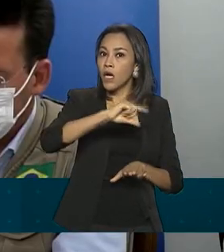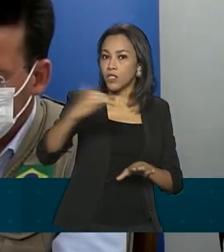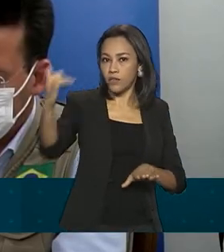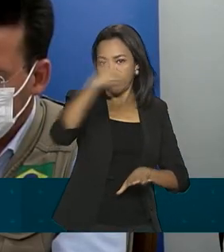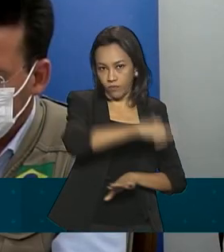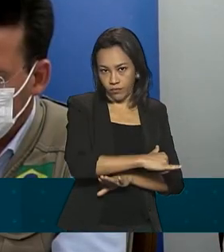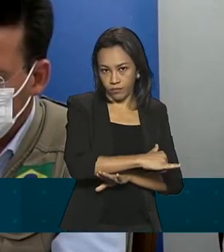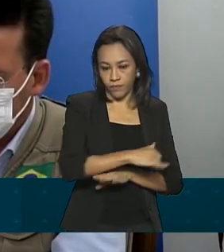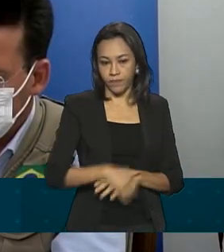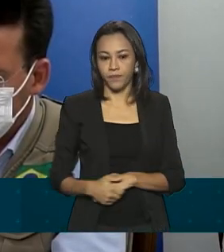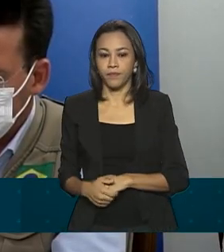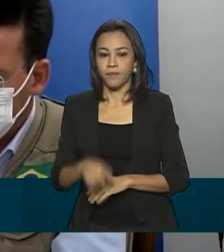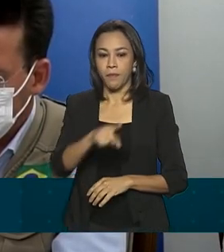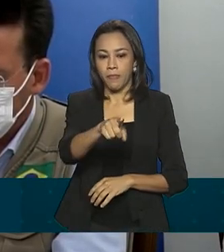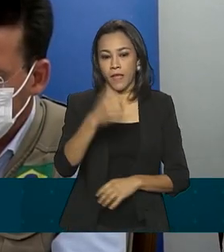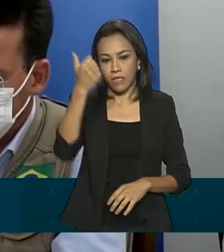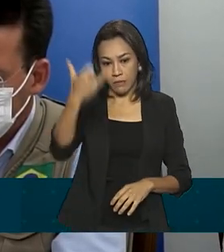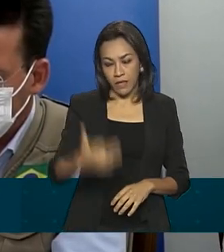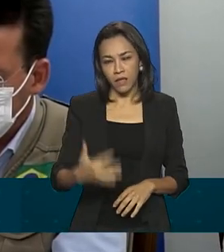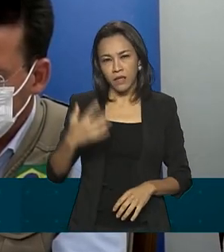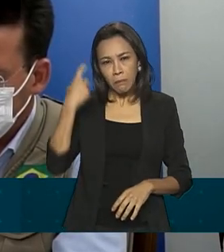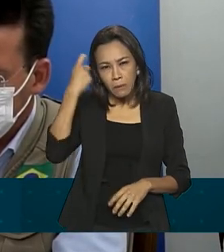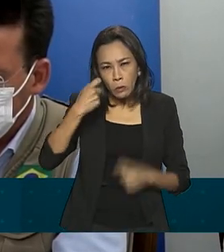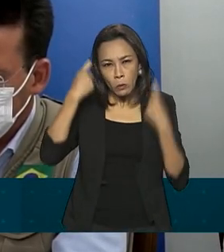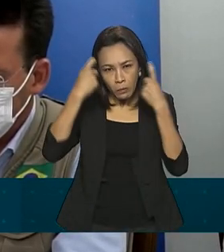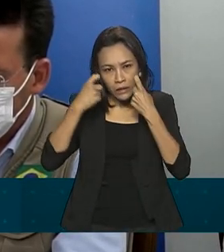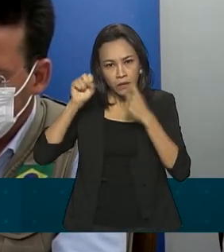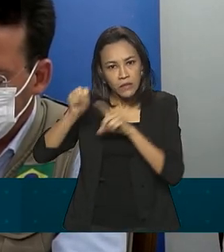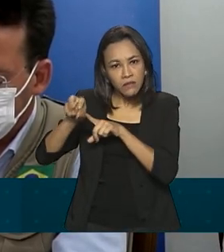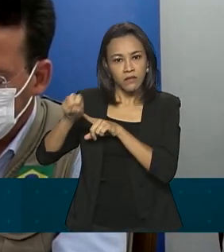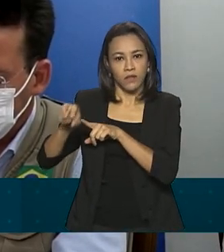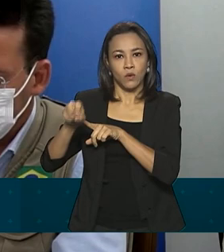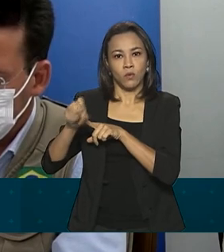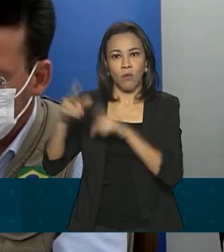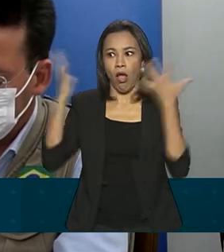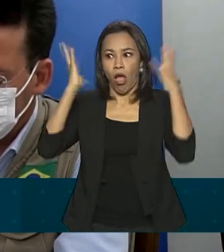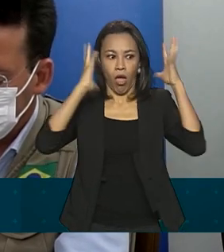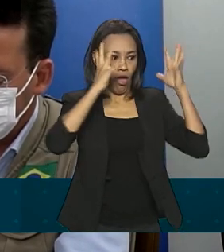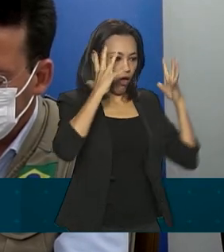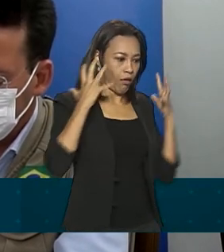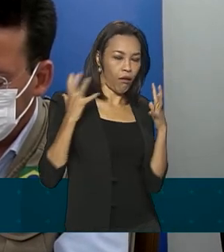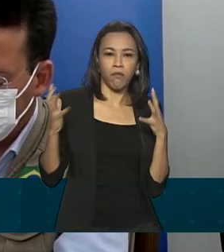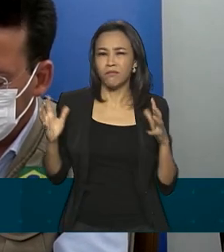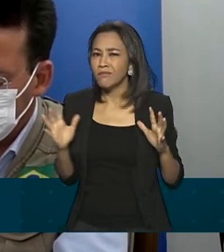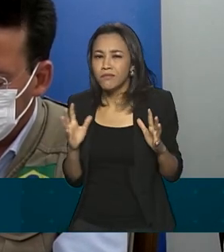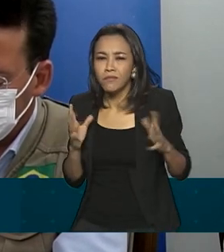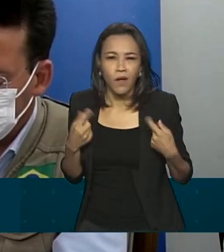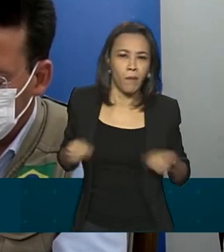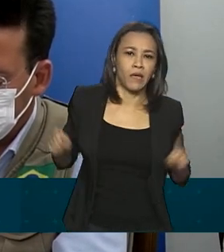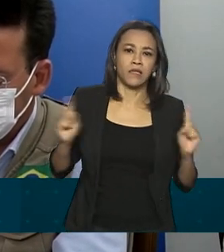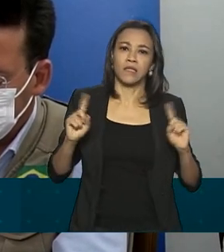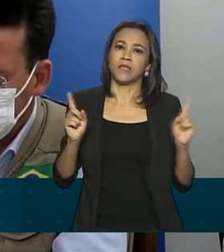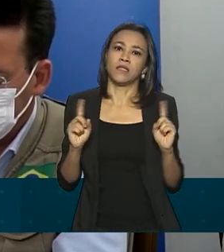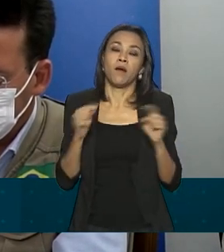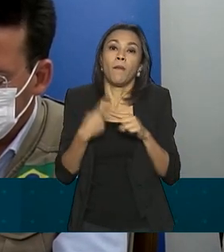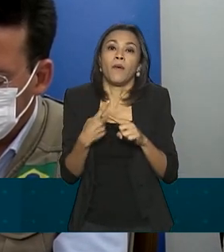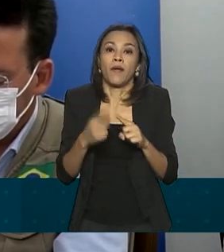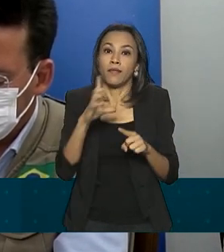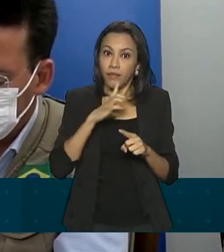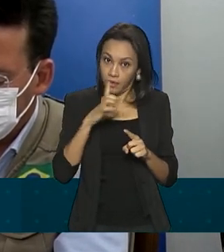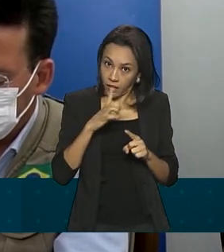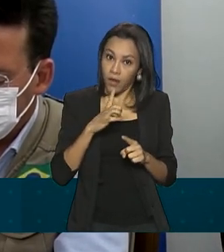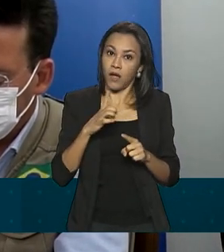É uma variante de preocupação, mas não é uma variante de desespero. Não é uma variante de desespero porque nós temos